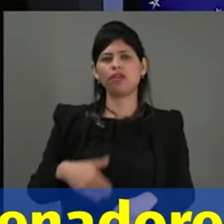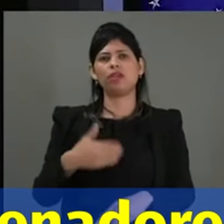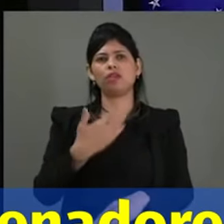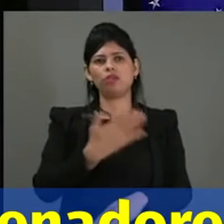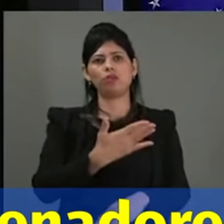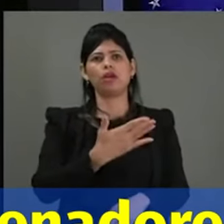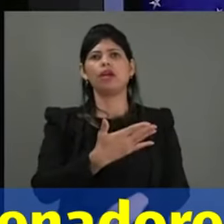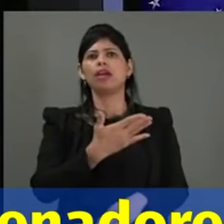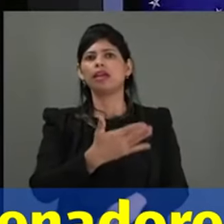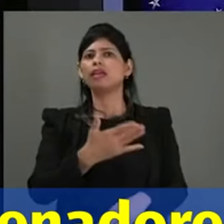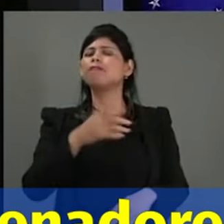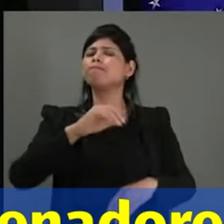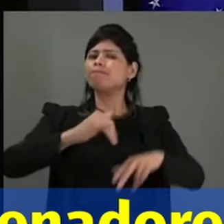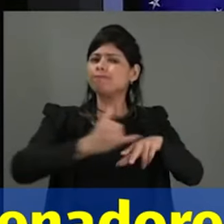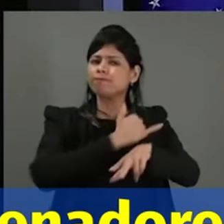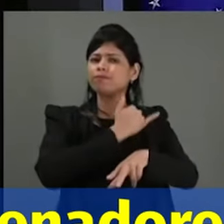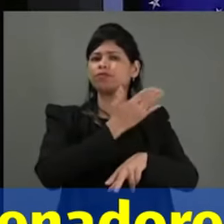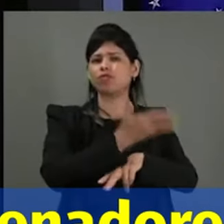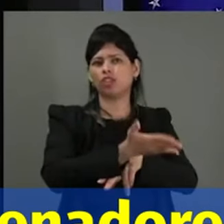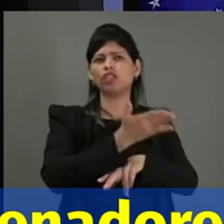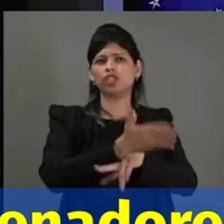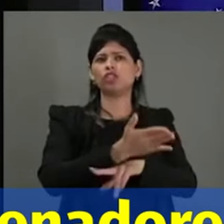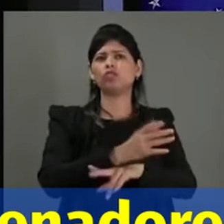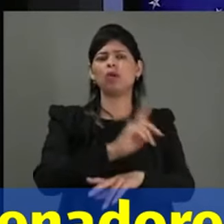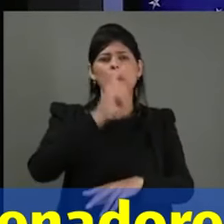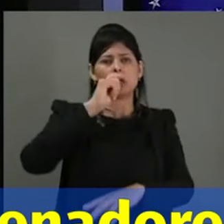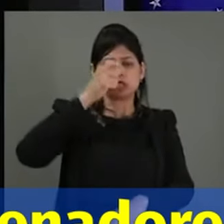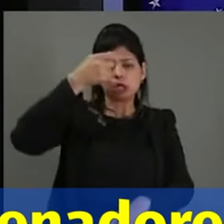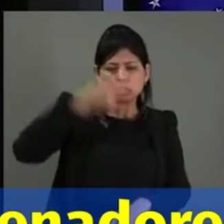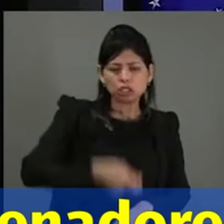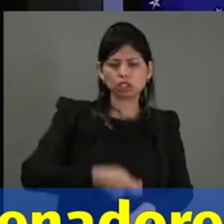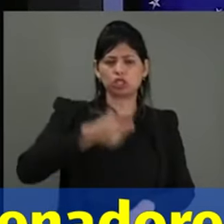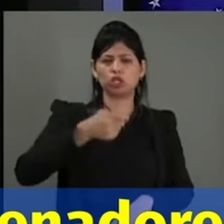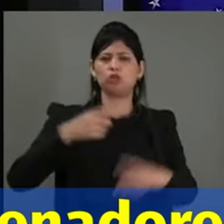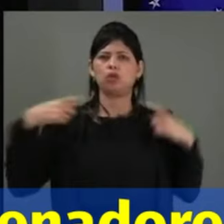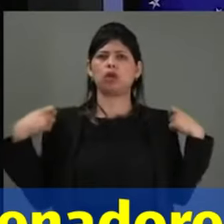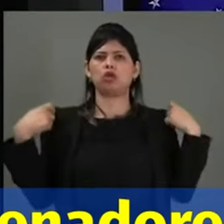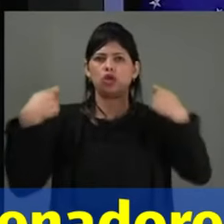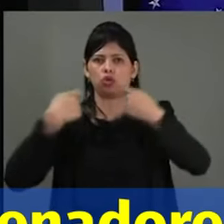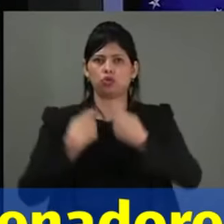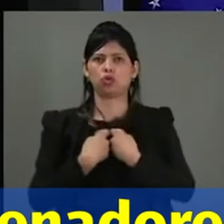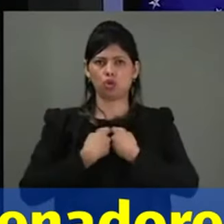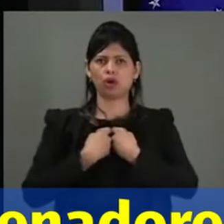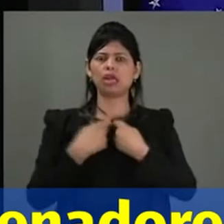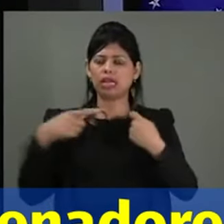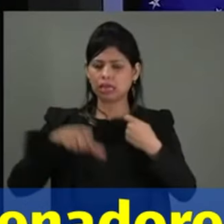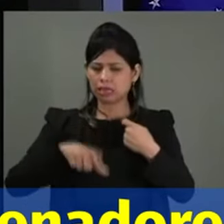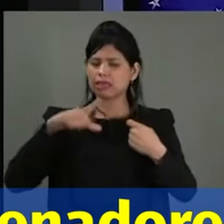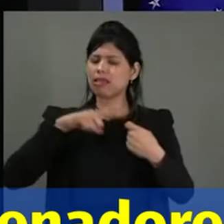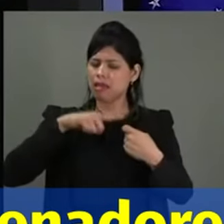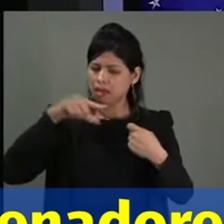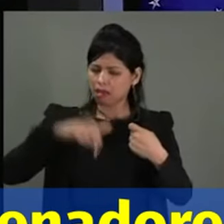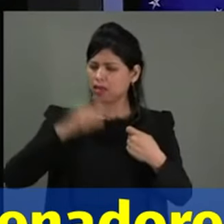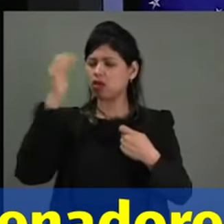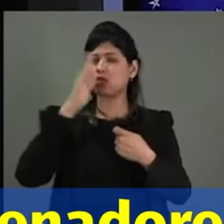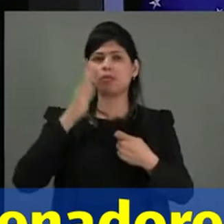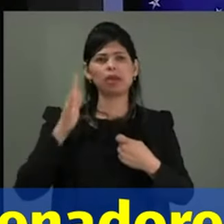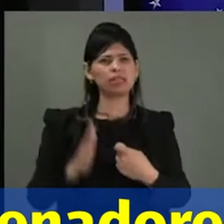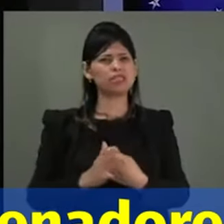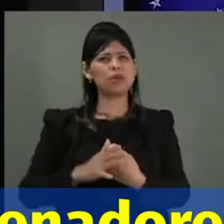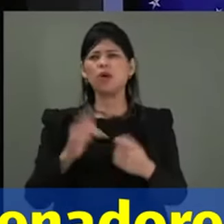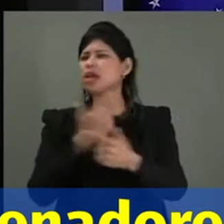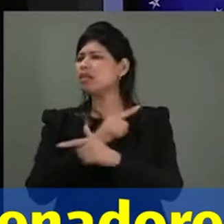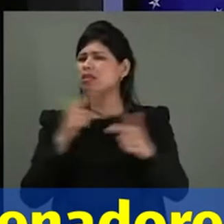que é vítima da ditadura da toga hoje vigente nessa nação, que não